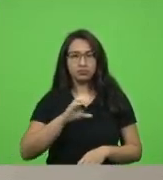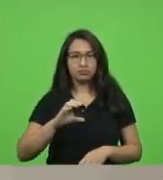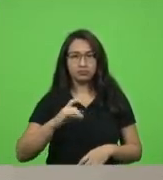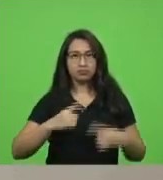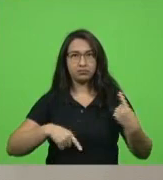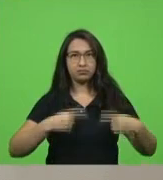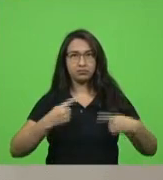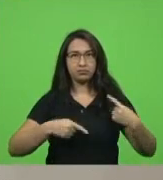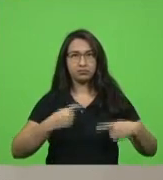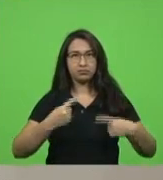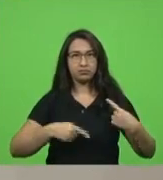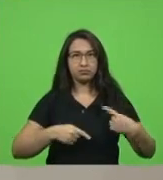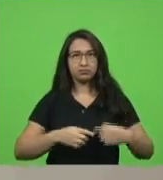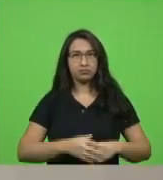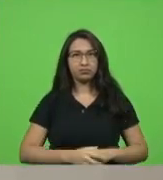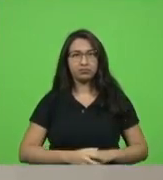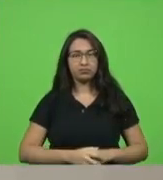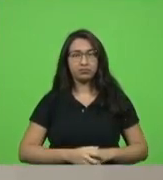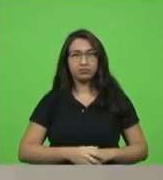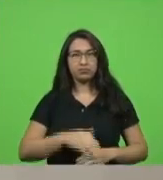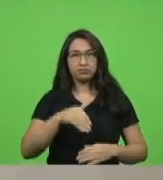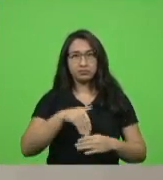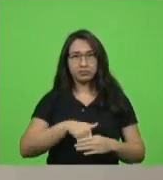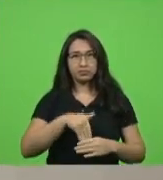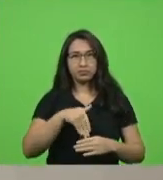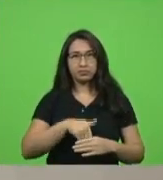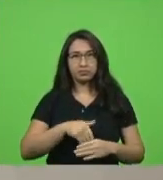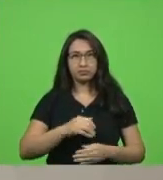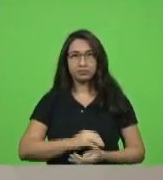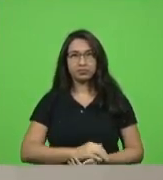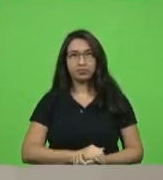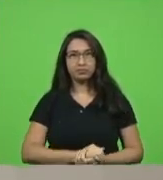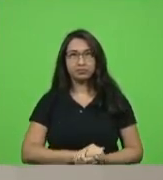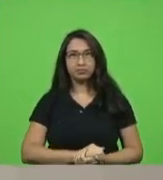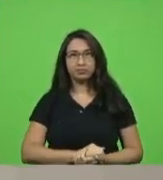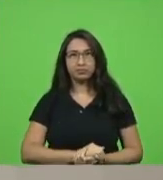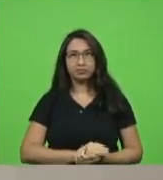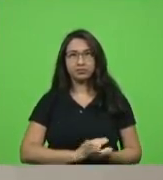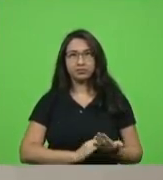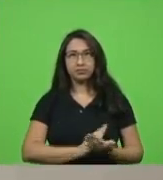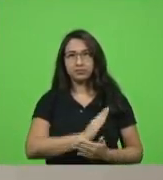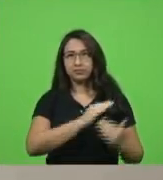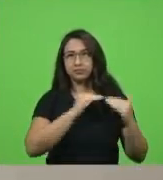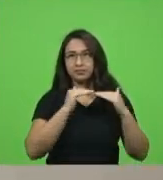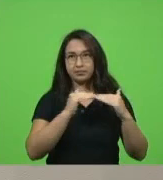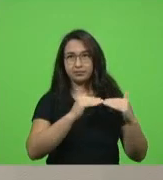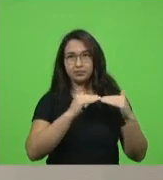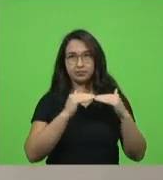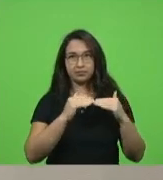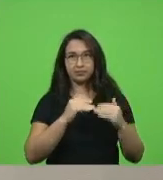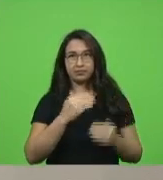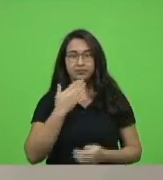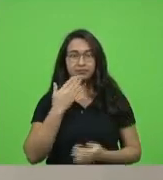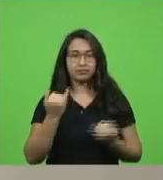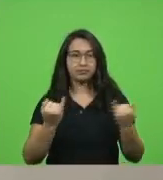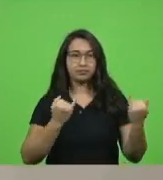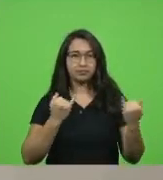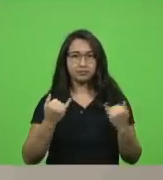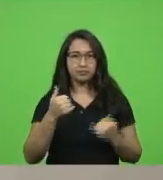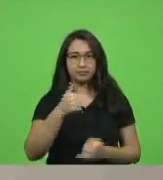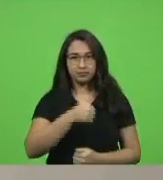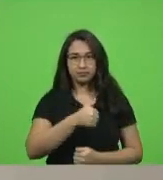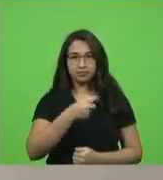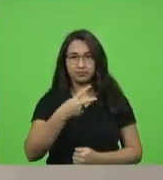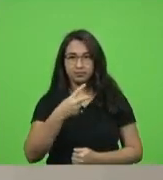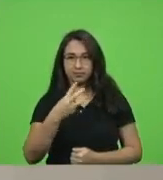não havendo quem queira discutir em votação deputados que aprovam permaneçam como se encontram aprovado por unanimidade pedido de informação 123